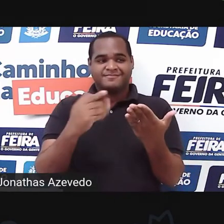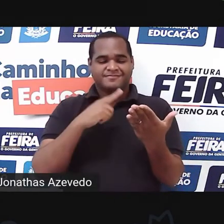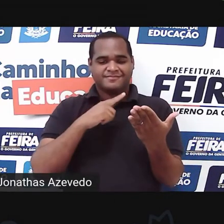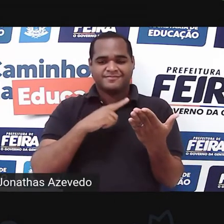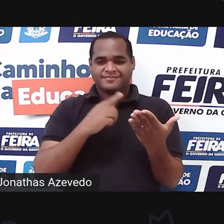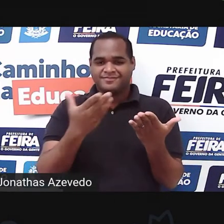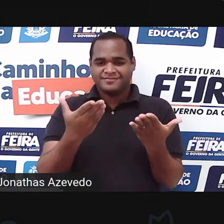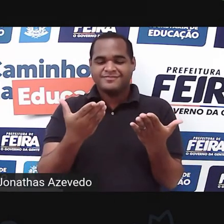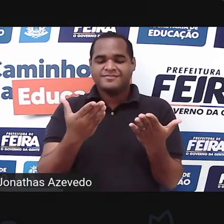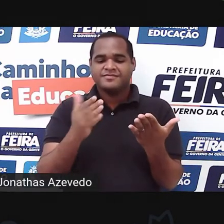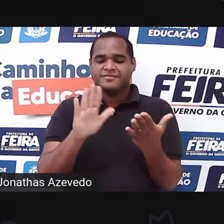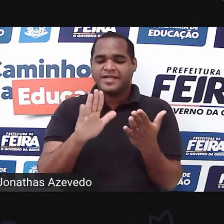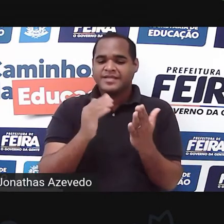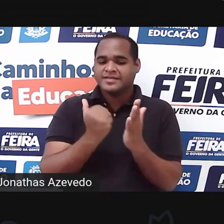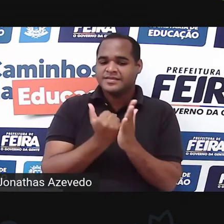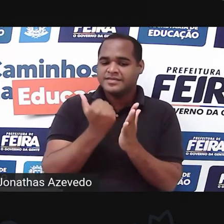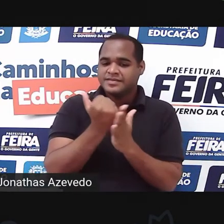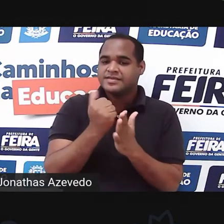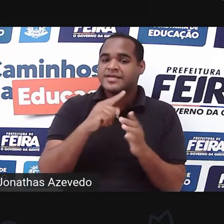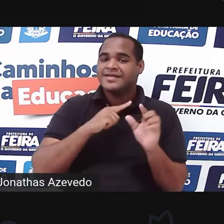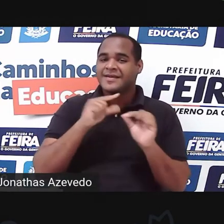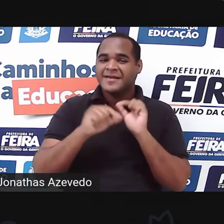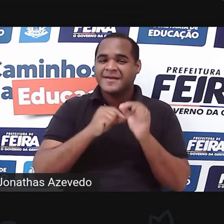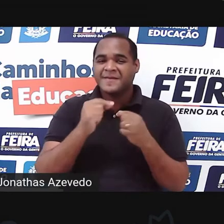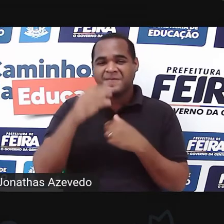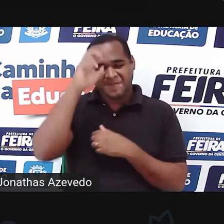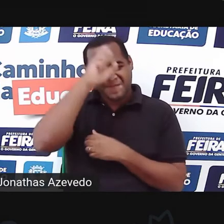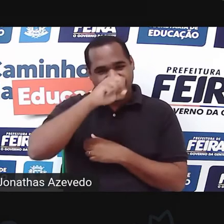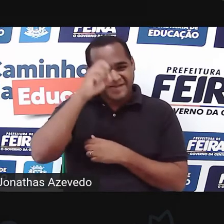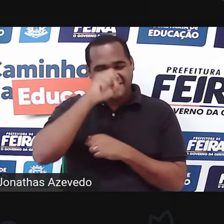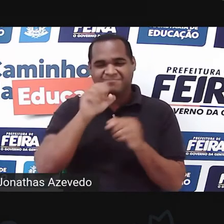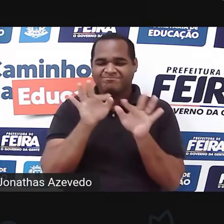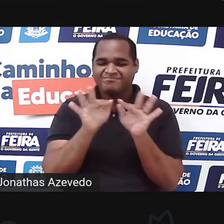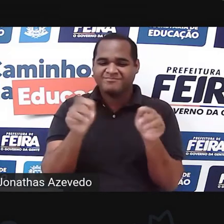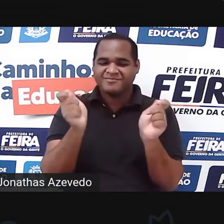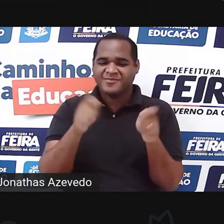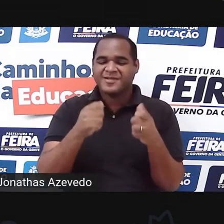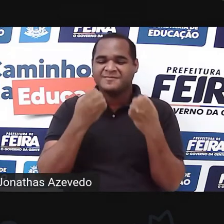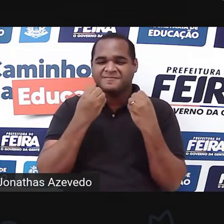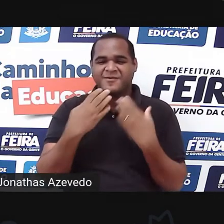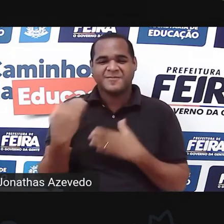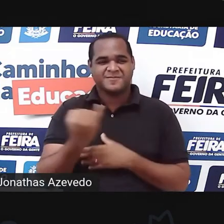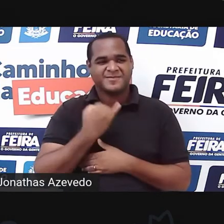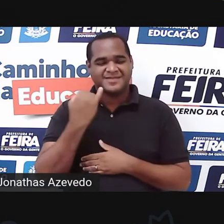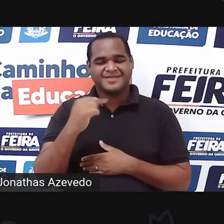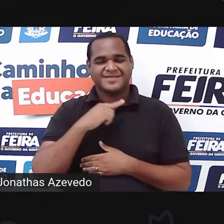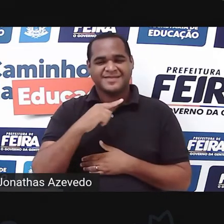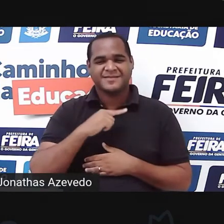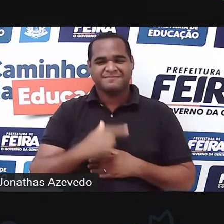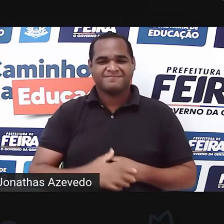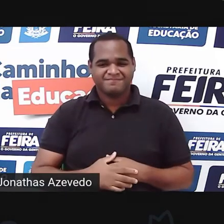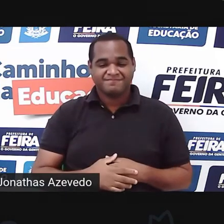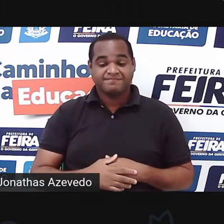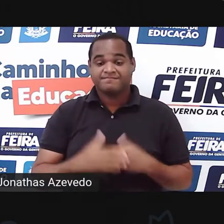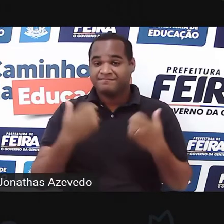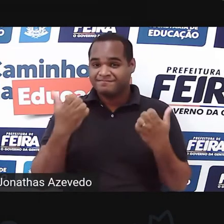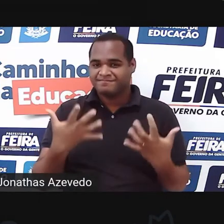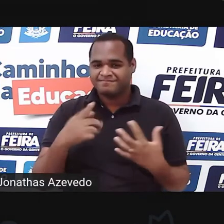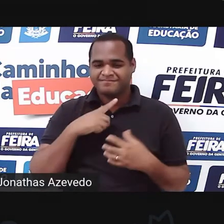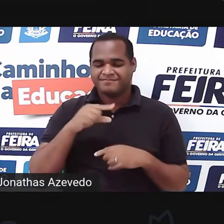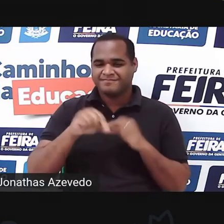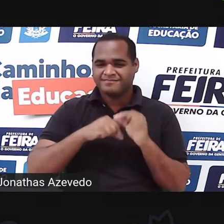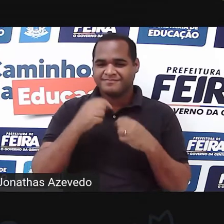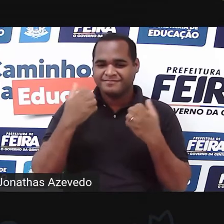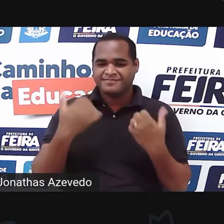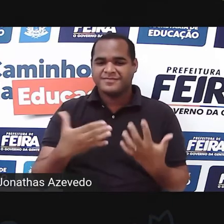mas querendo aprender matemática do jeito mais simples que a gente conseguir fazer por aqui, tá bom? Então vamos assim, vamos começar